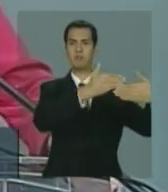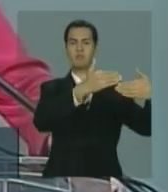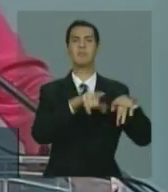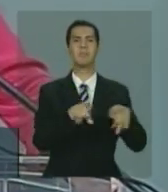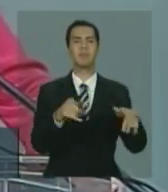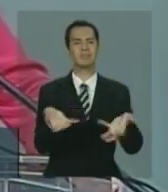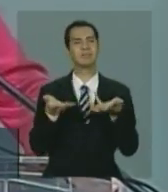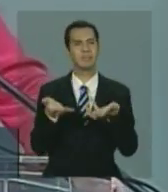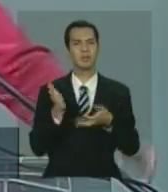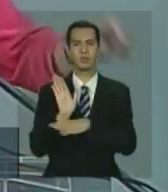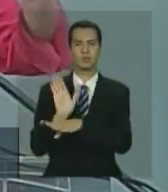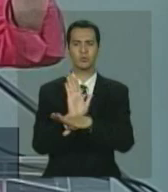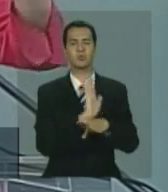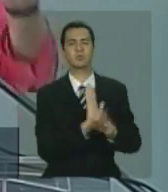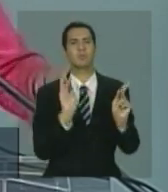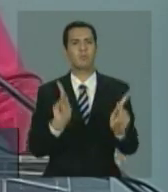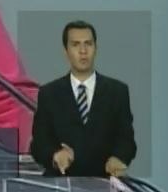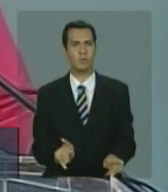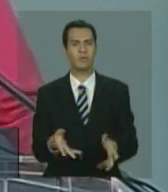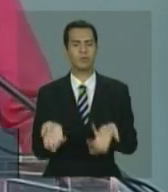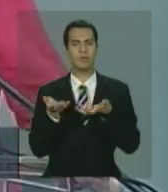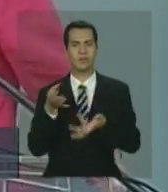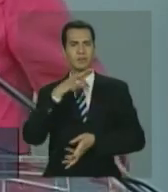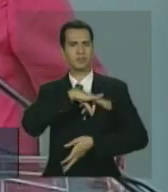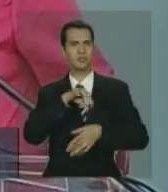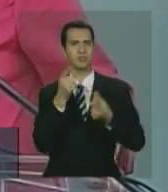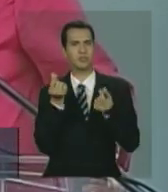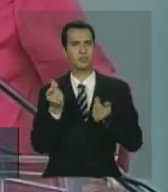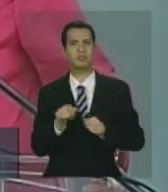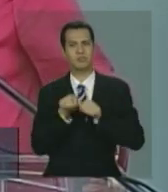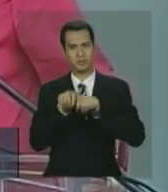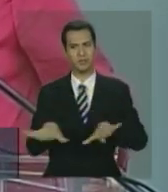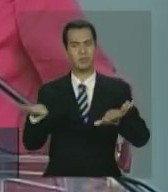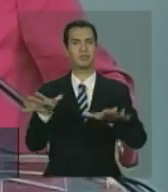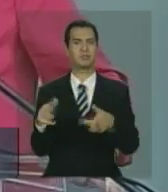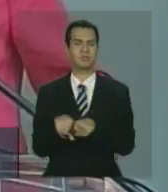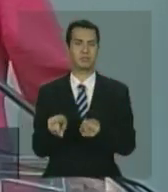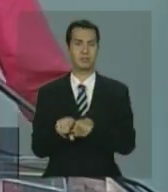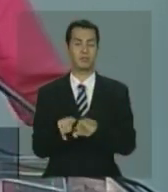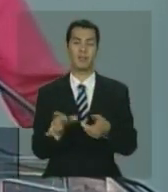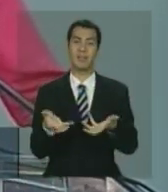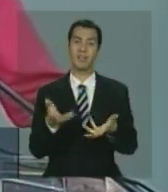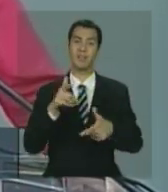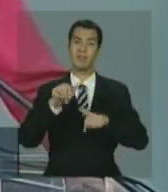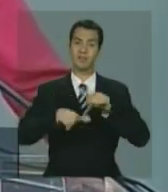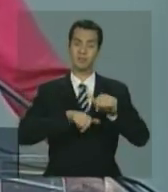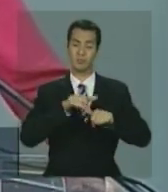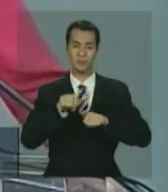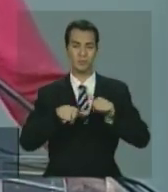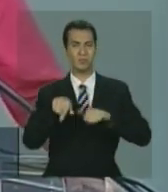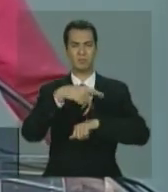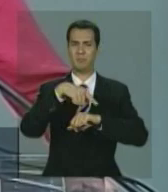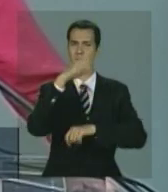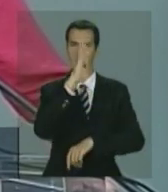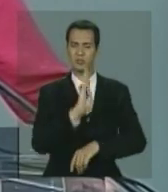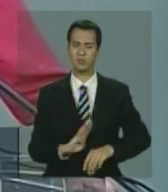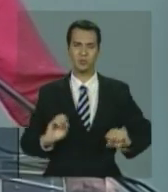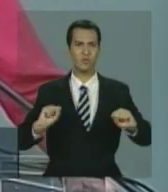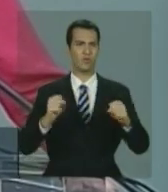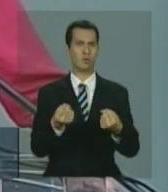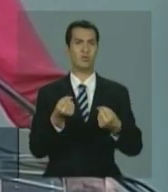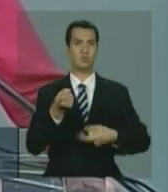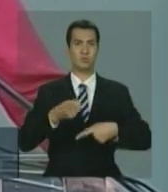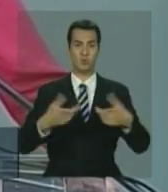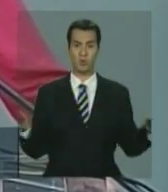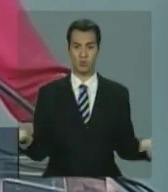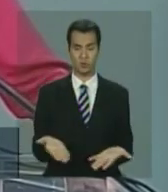garantir para a população o acesso à riqueza, é transformar esse país nessa imensa força que ele já está